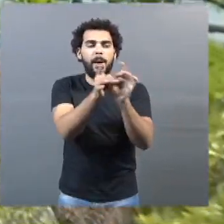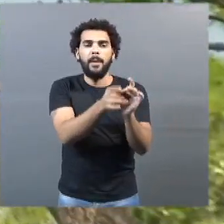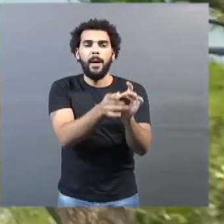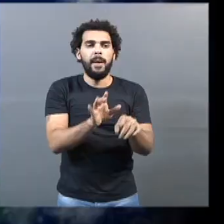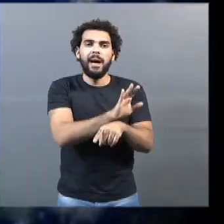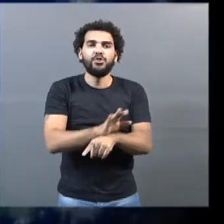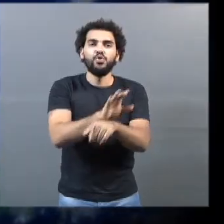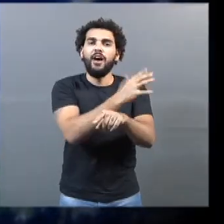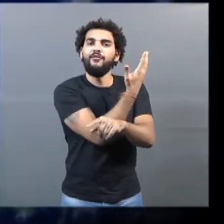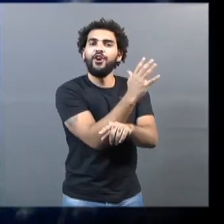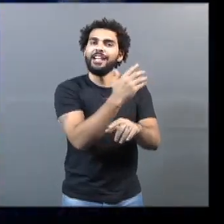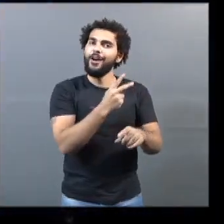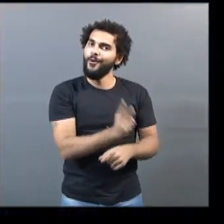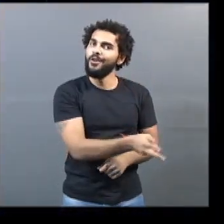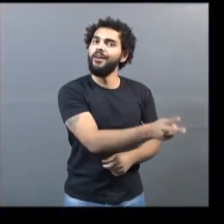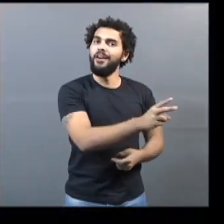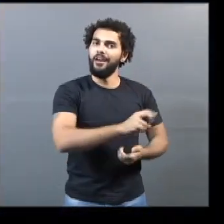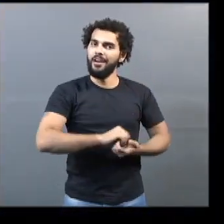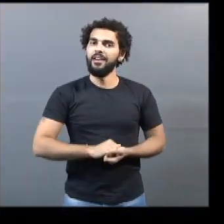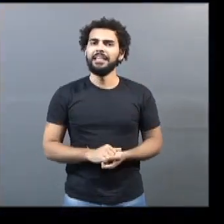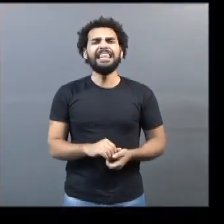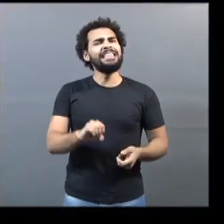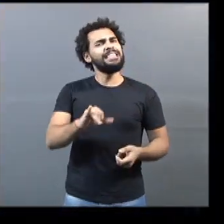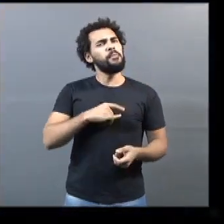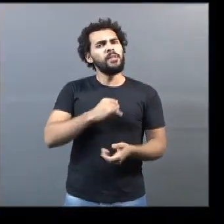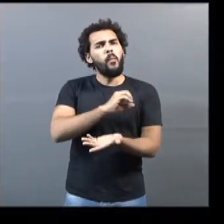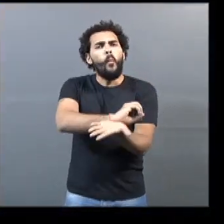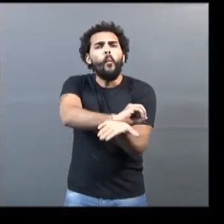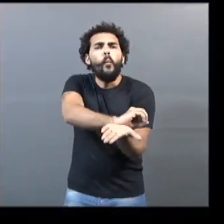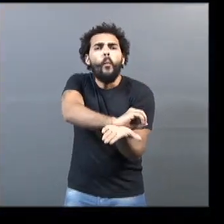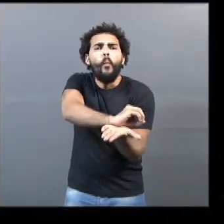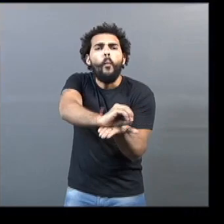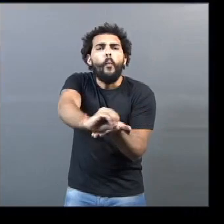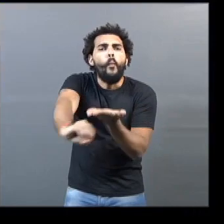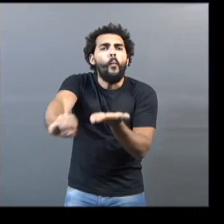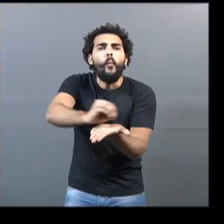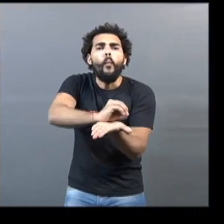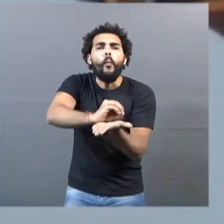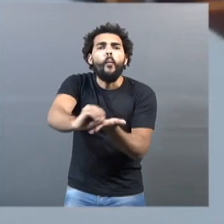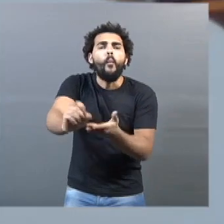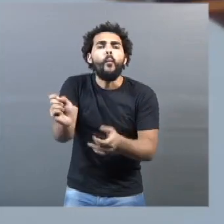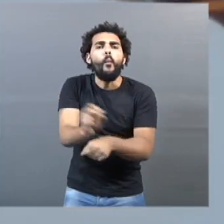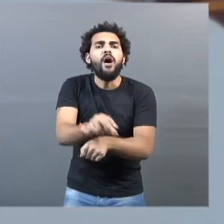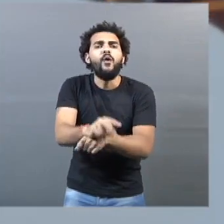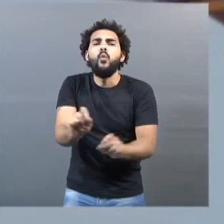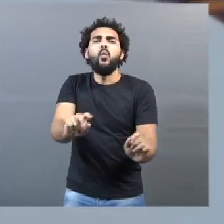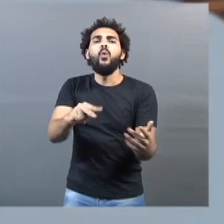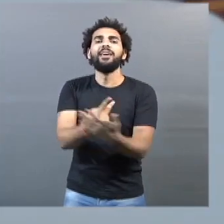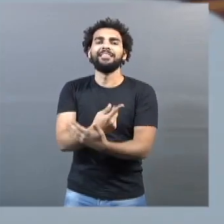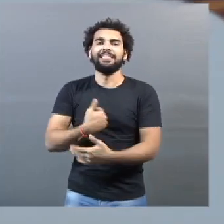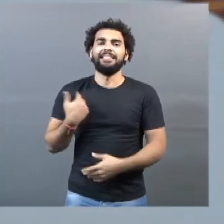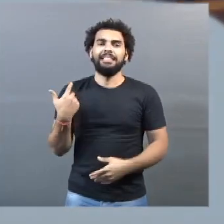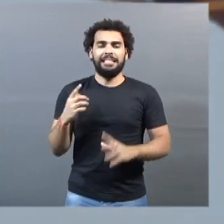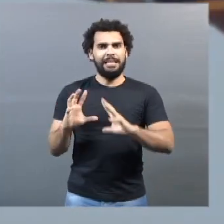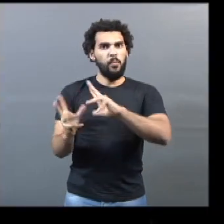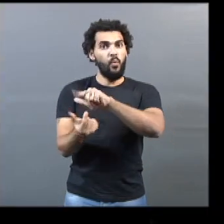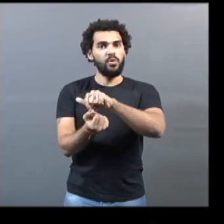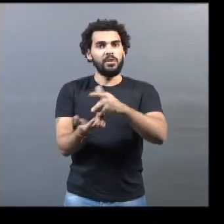manutenção da floresta. E se os vírus sumissem do planeta? Acabaríamos poucas horas, se não em